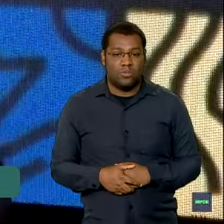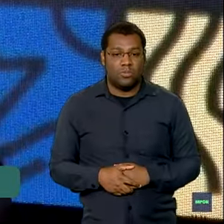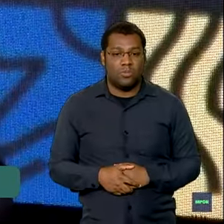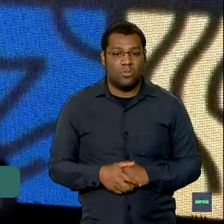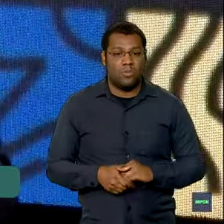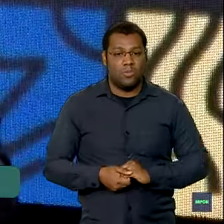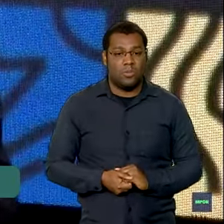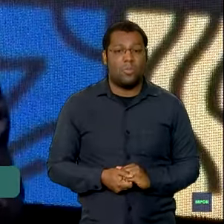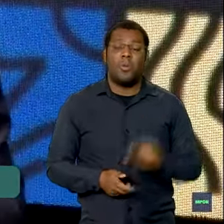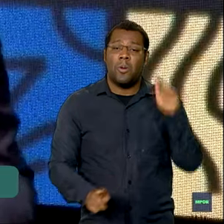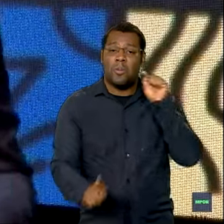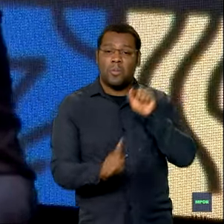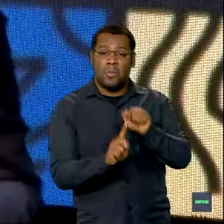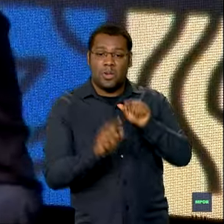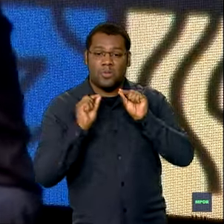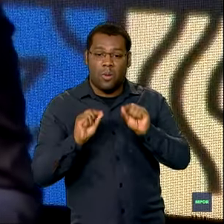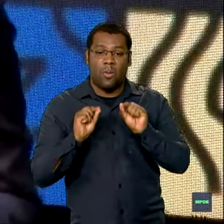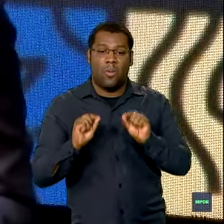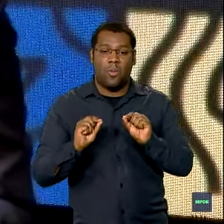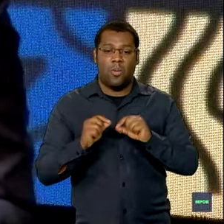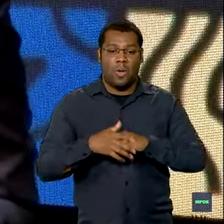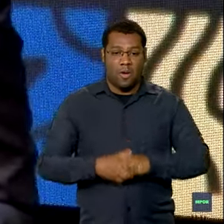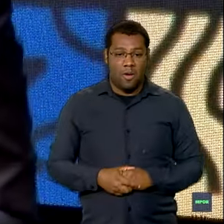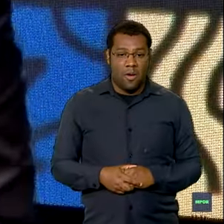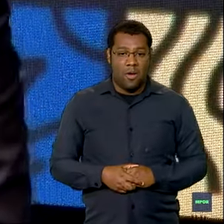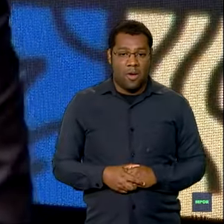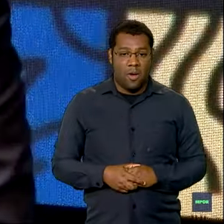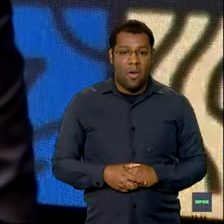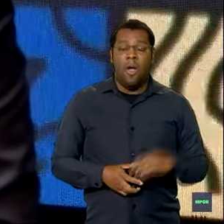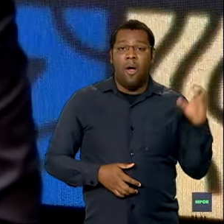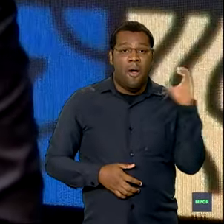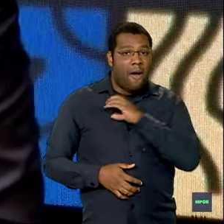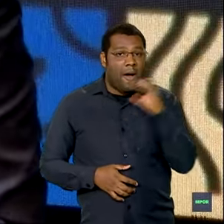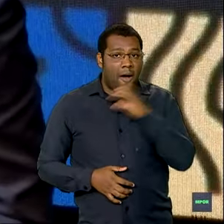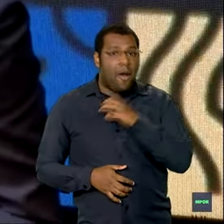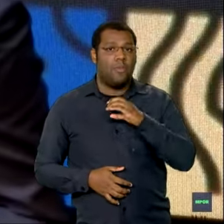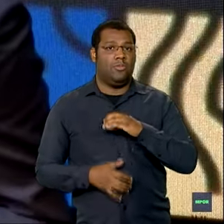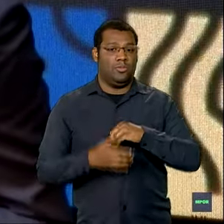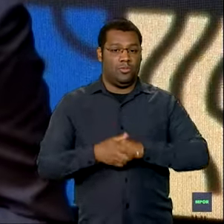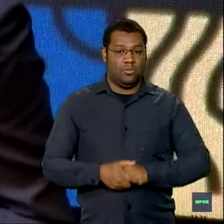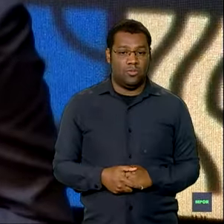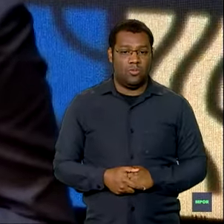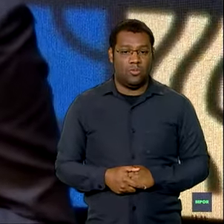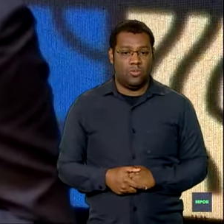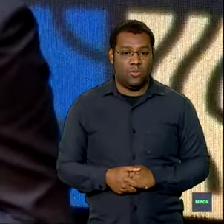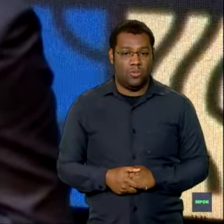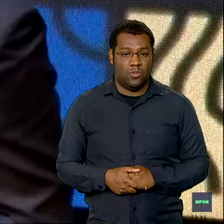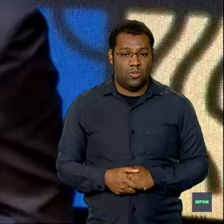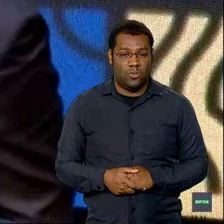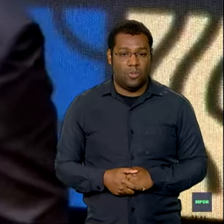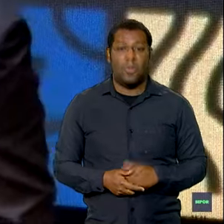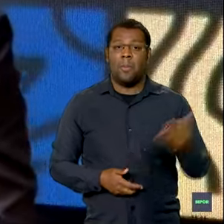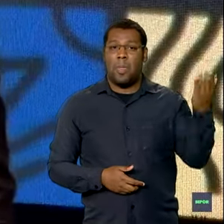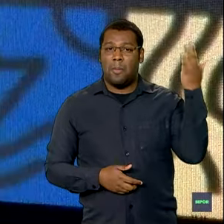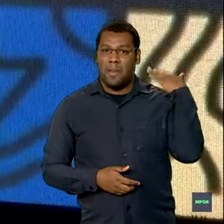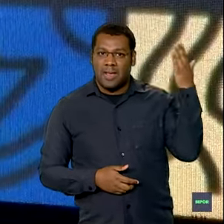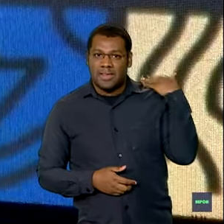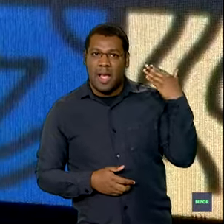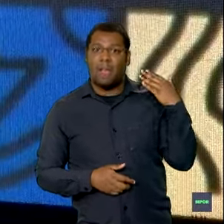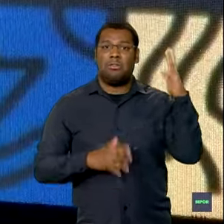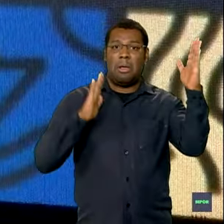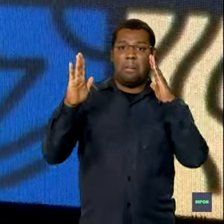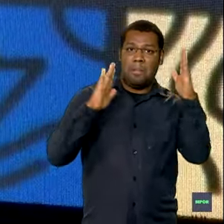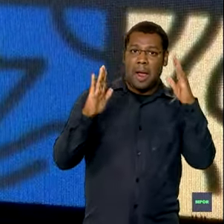essência é desburocratizar essa carteira de investimentos. Hoje, um TUP demorava quase três,